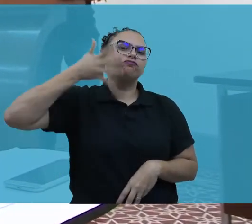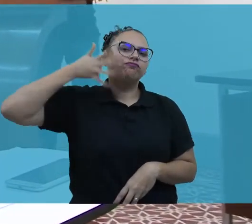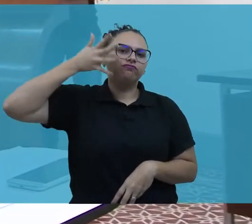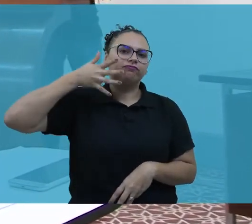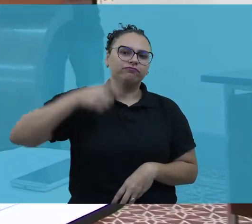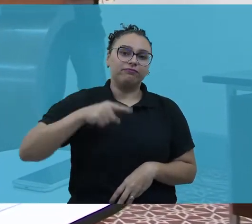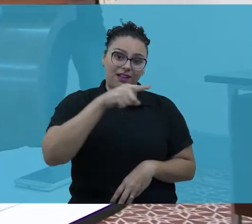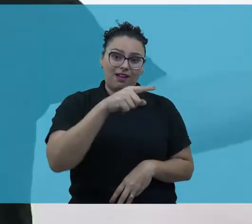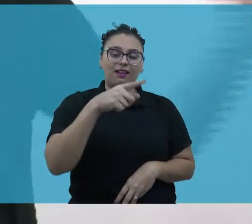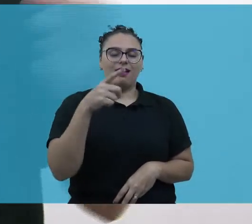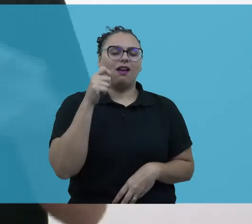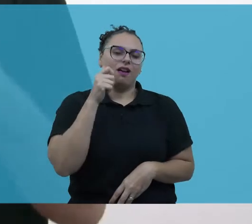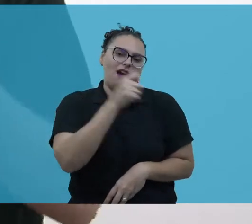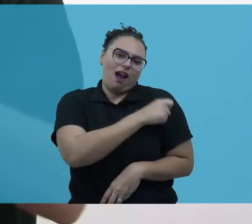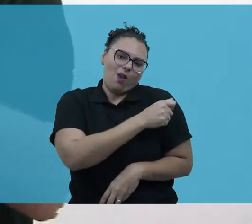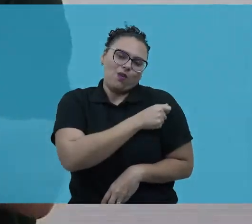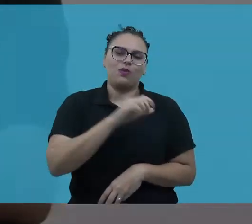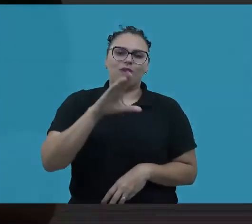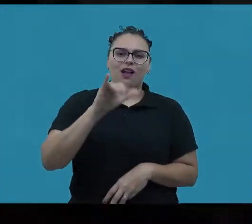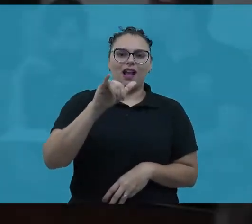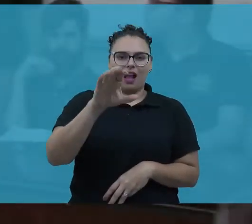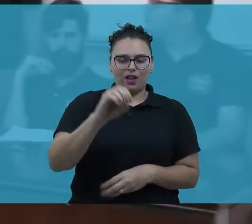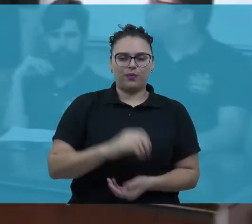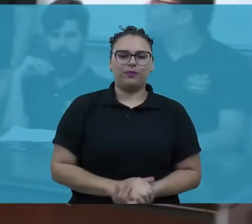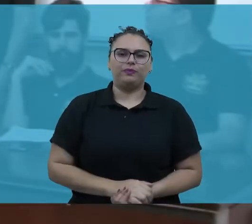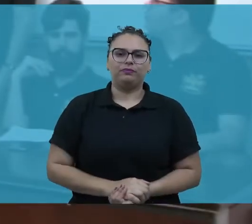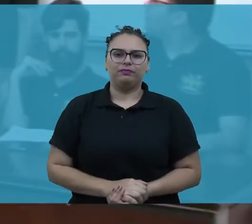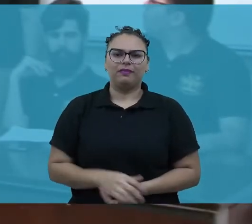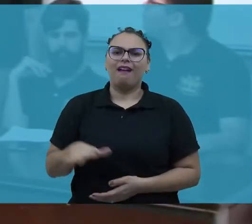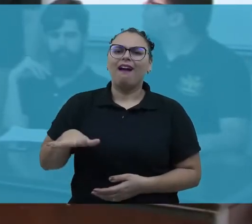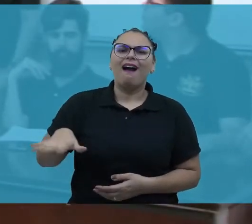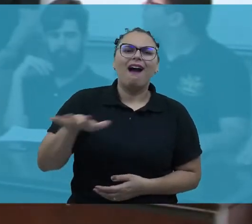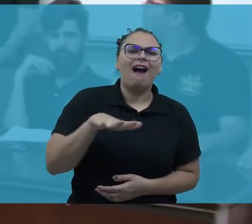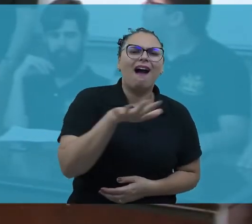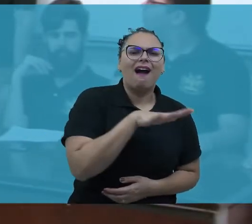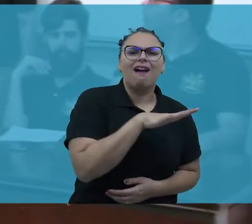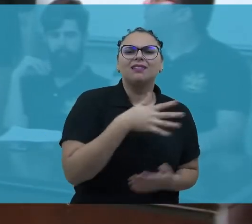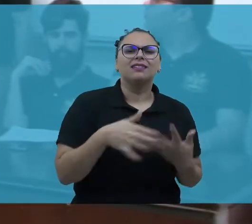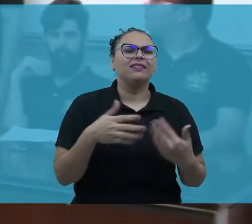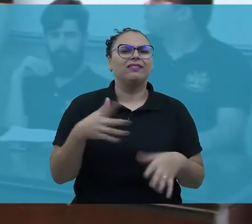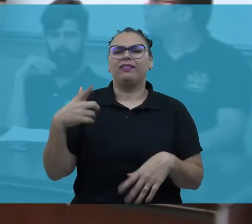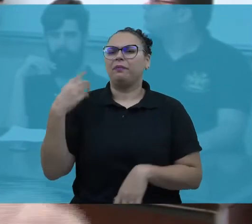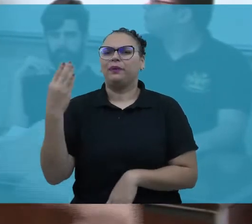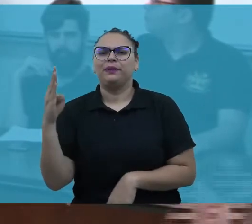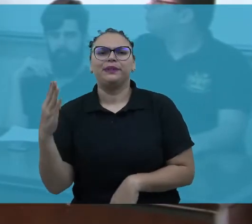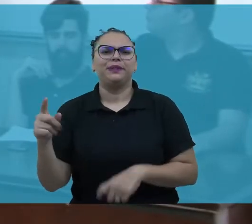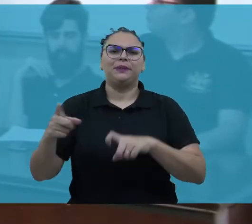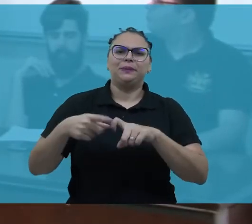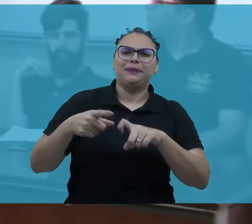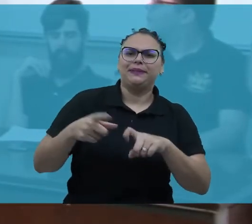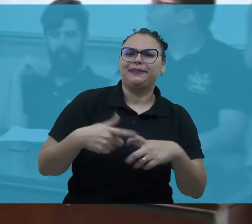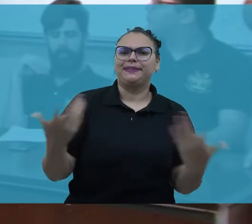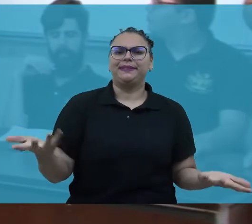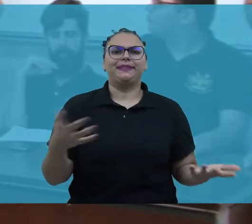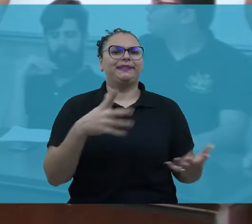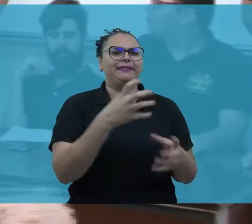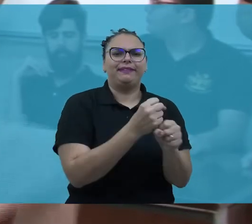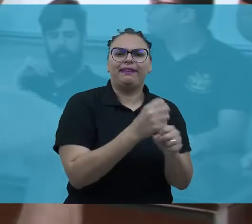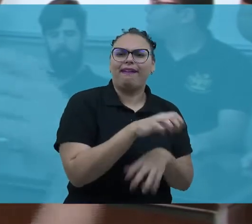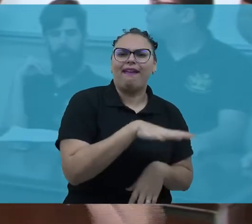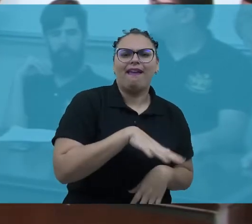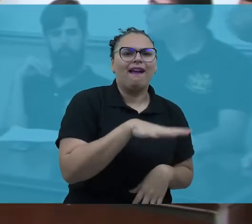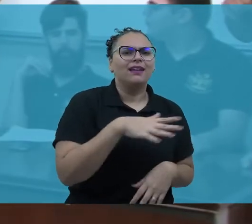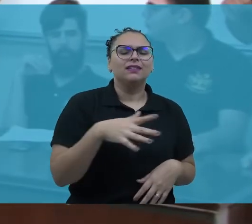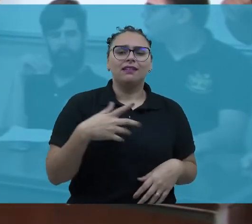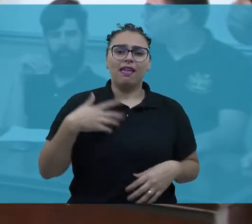troféu que ficou com o estudante Caio Alcântara. Em todas as áreas, independente de, enfim, se você faz biologia, você faz medicina, se você faz uma